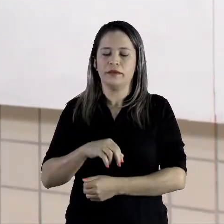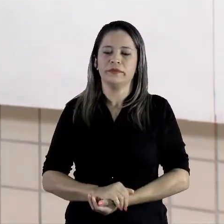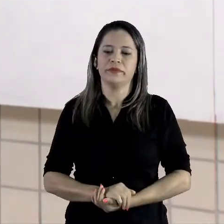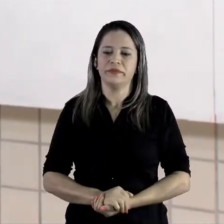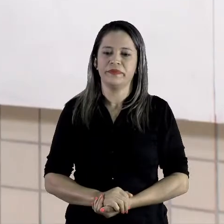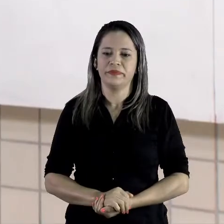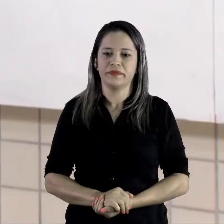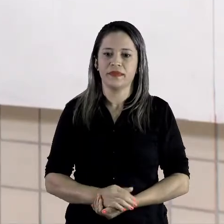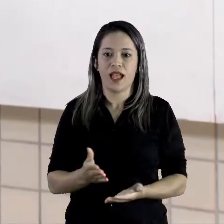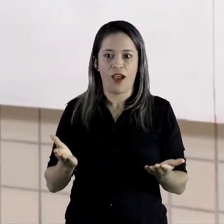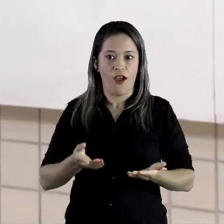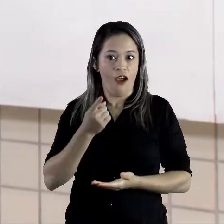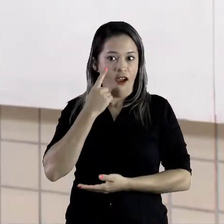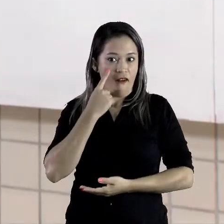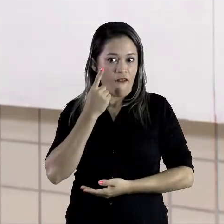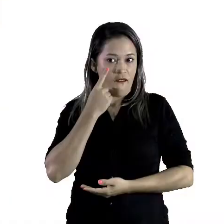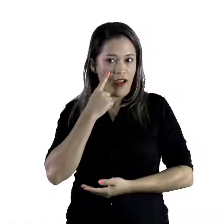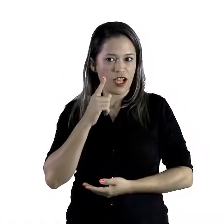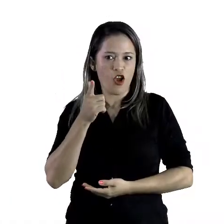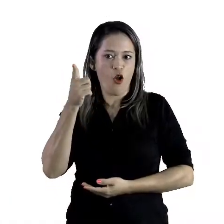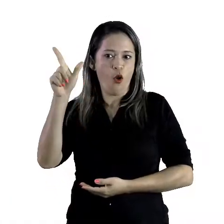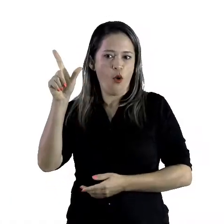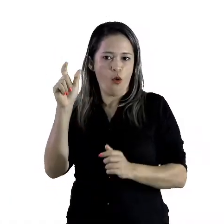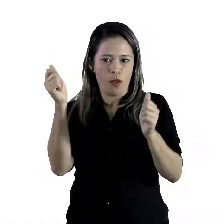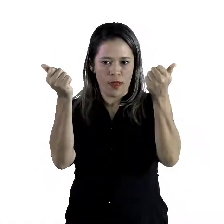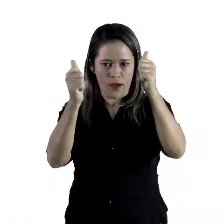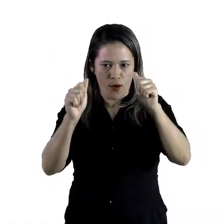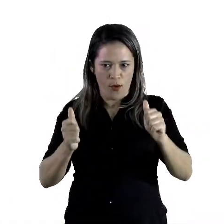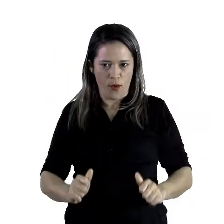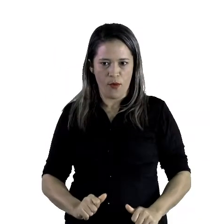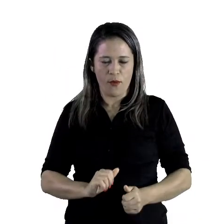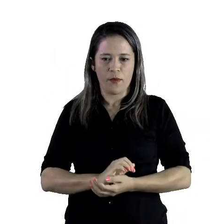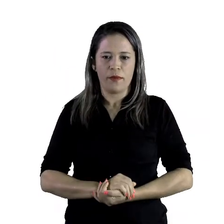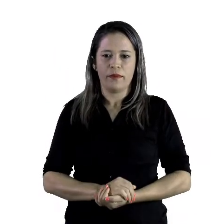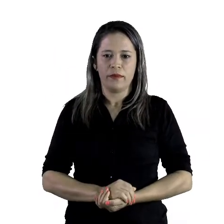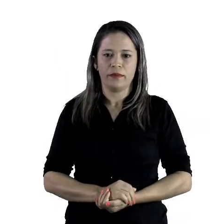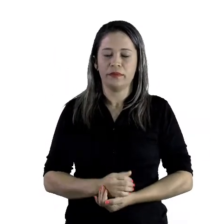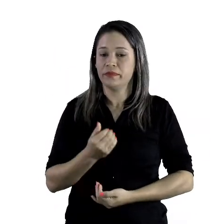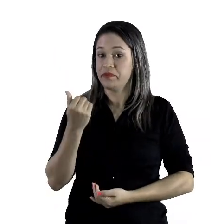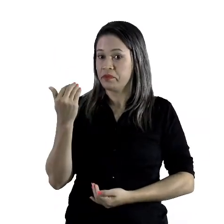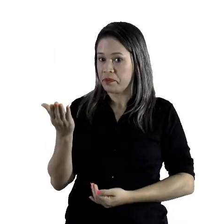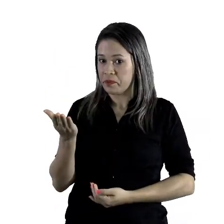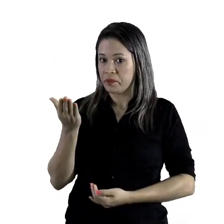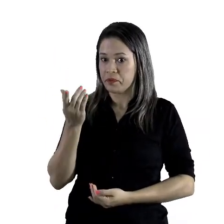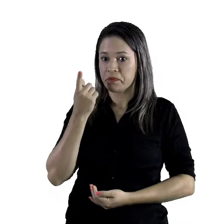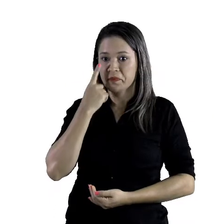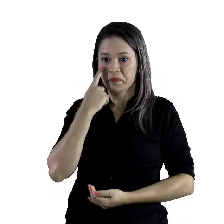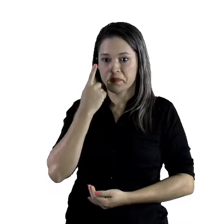Veja agora esta outra obra. Observe.